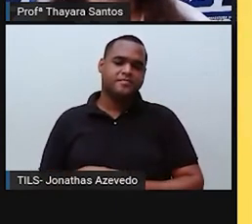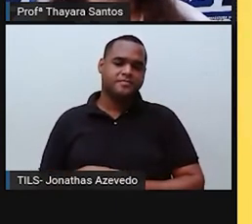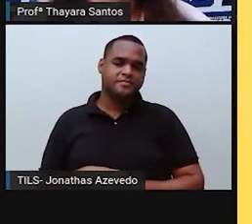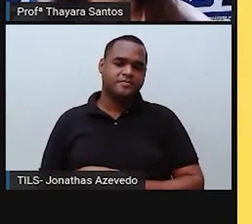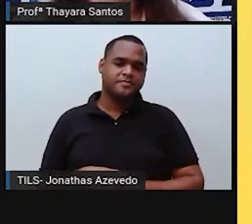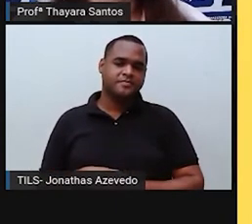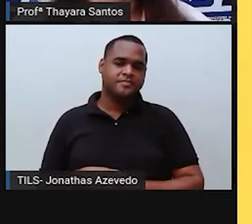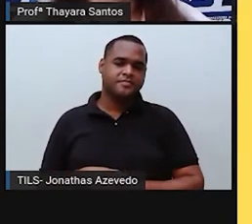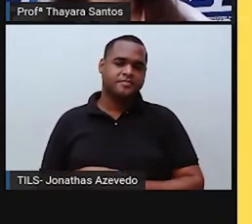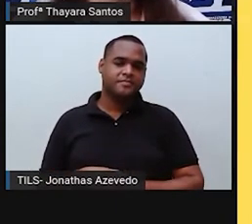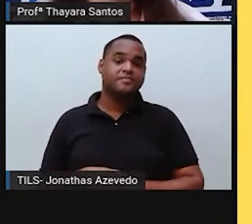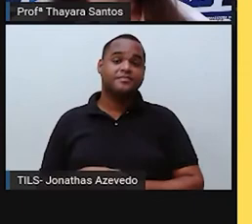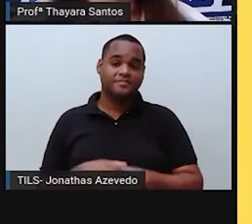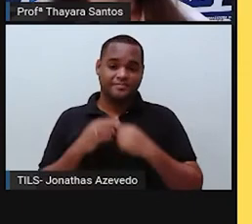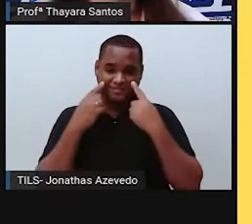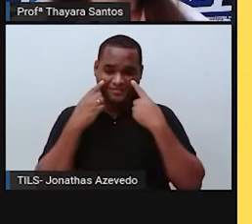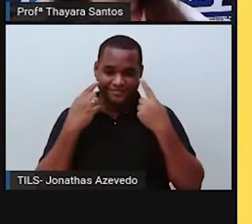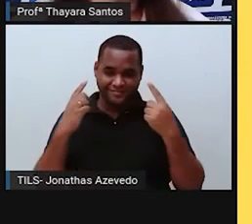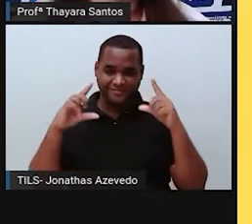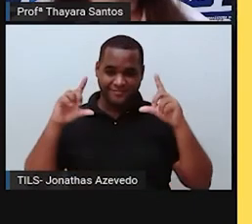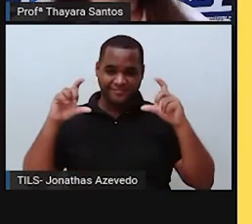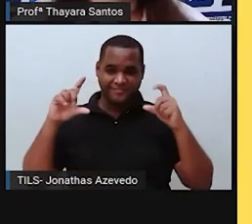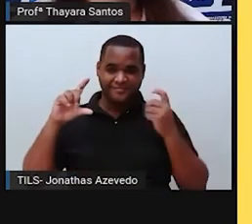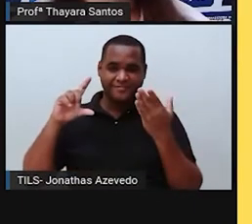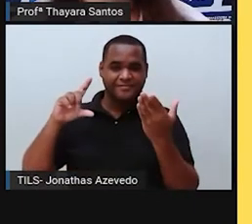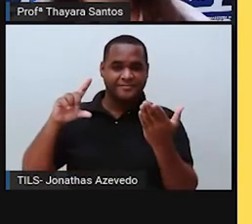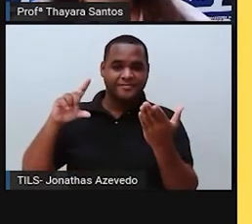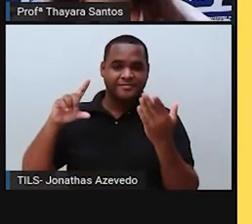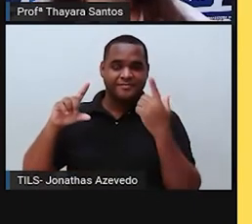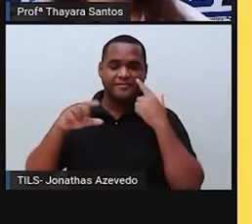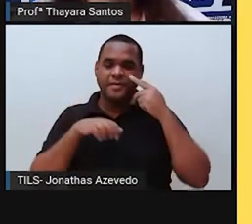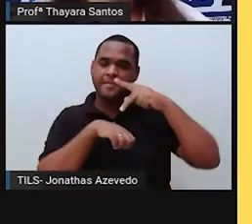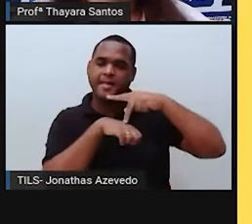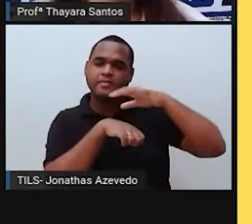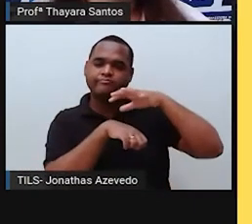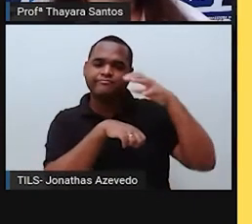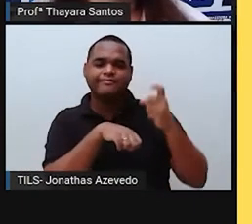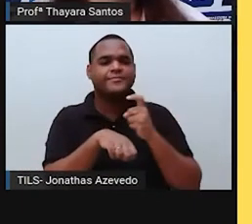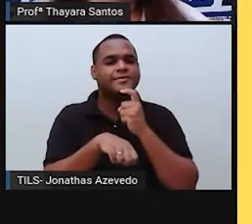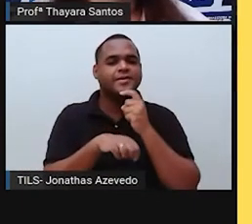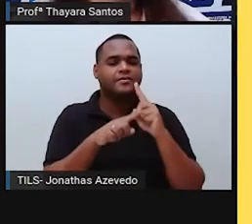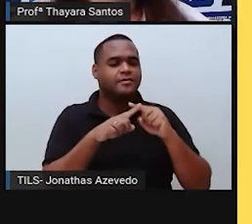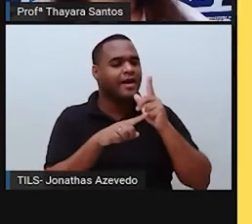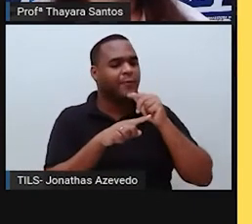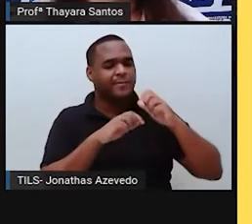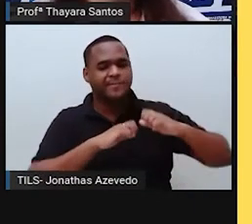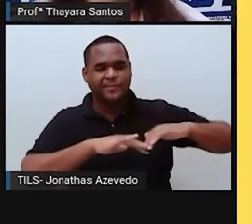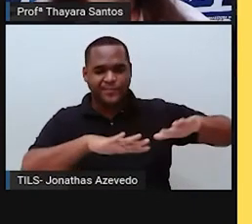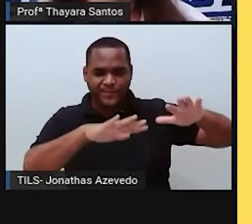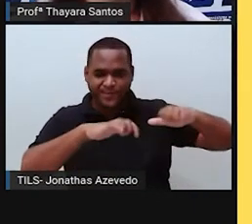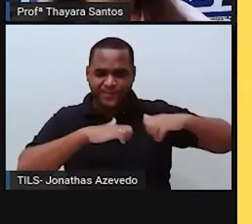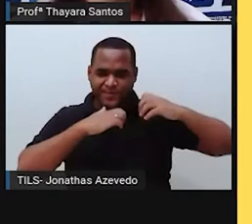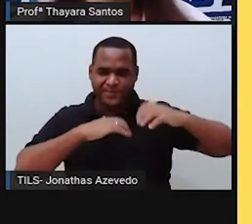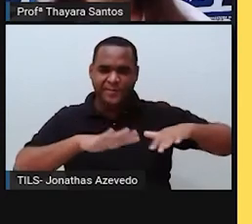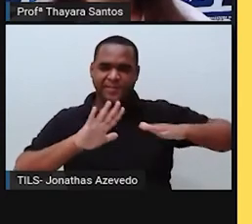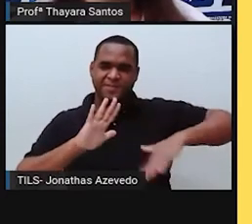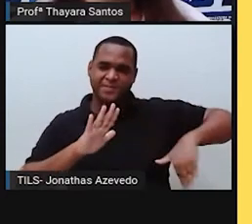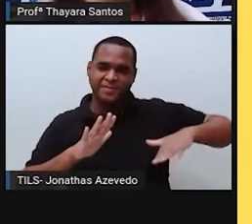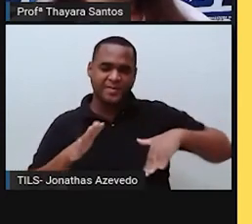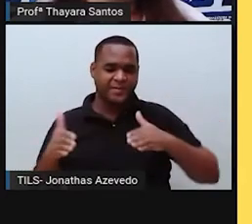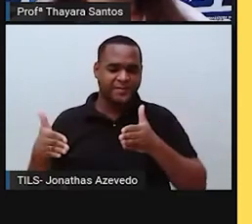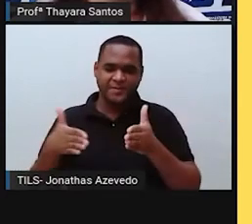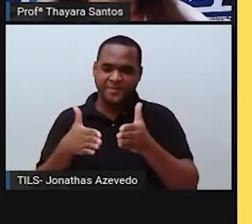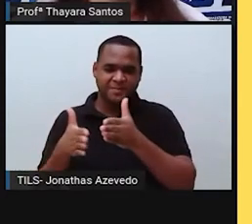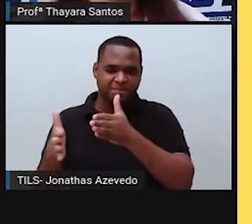Então, só para vocês verem aqui, tem as calotas polares, os mares e aqui os lagos, que são ambientes dos